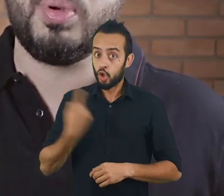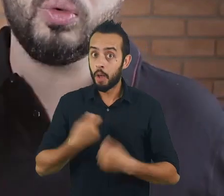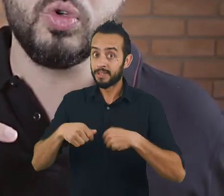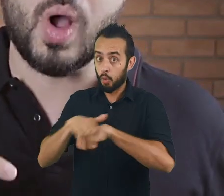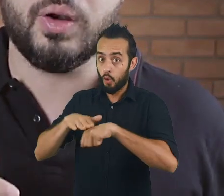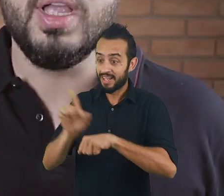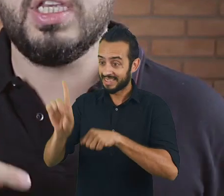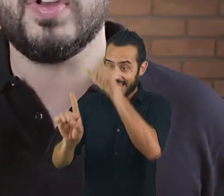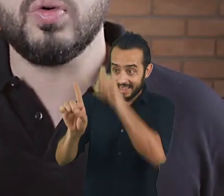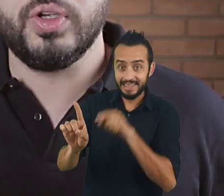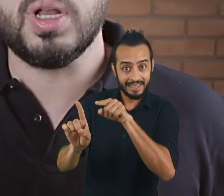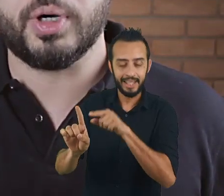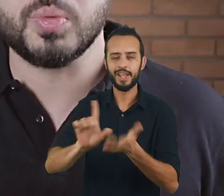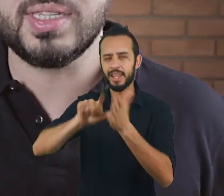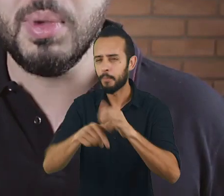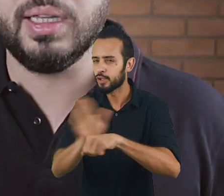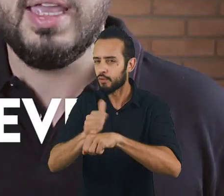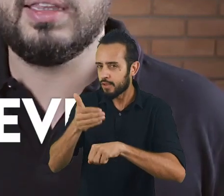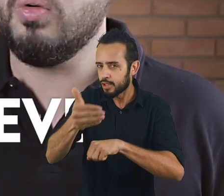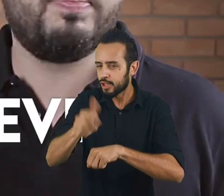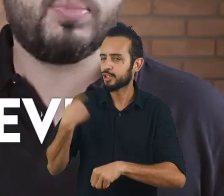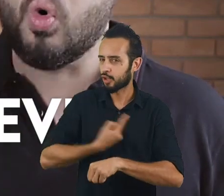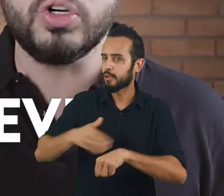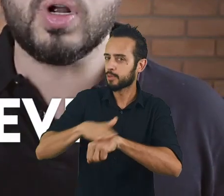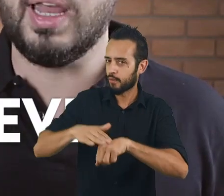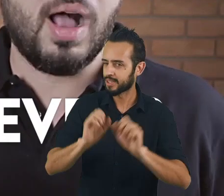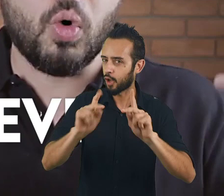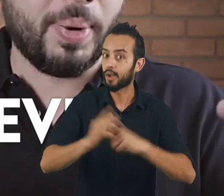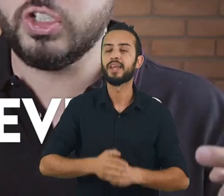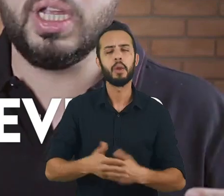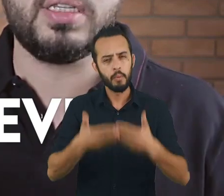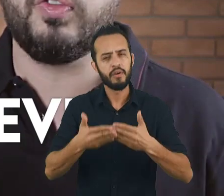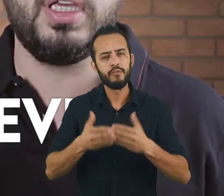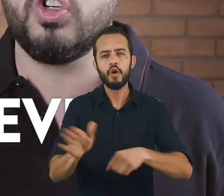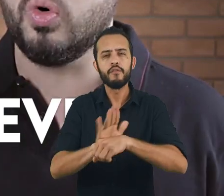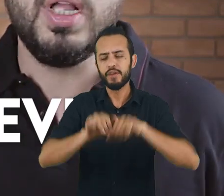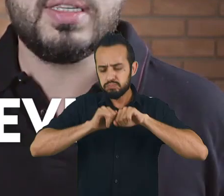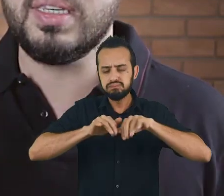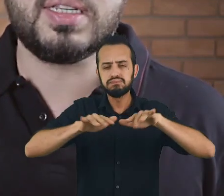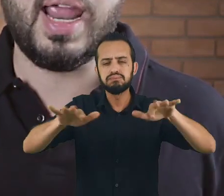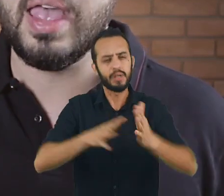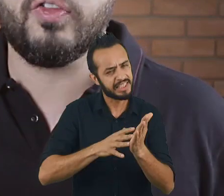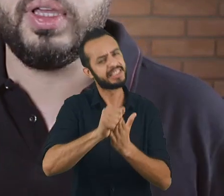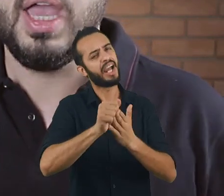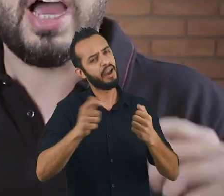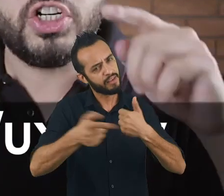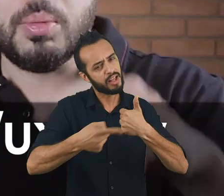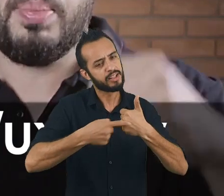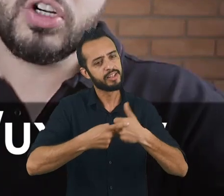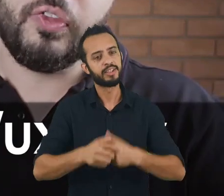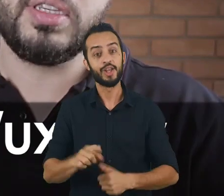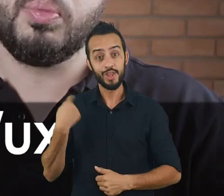conversar a respeito do usuário. Esse vai ser o vídeo da próxima semana. Então curte o canal, compartilha esse vídeo, se inscreve.